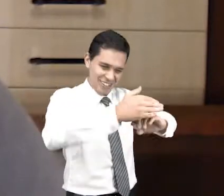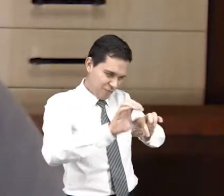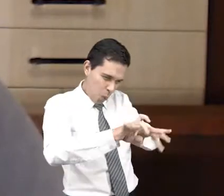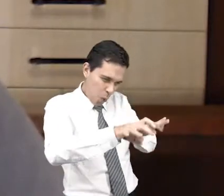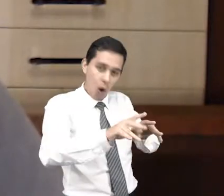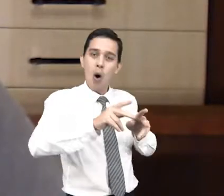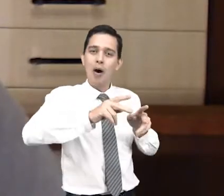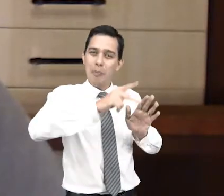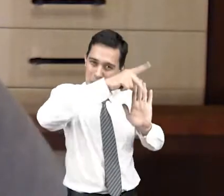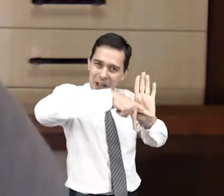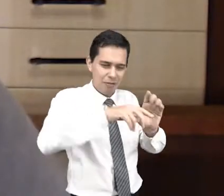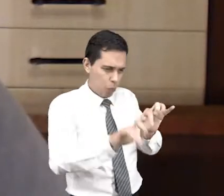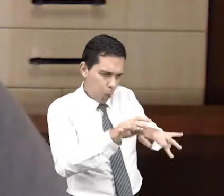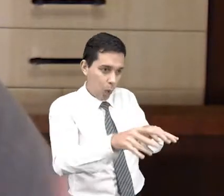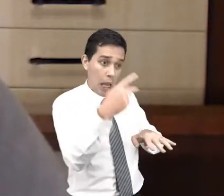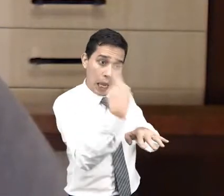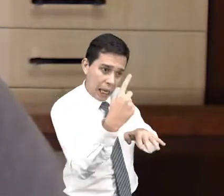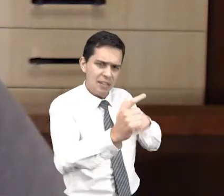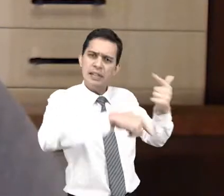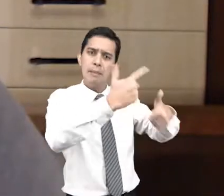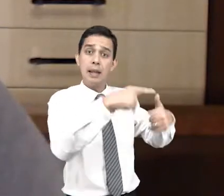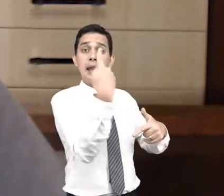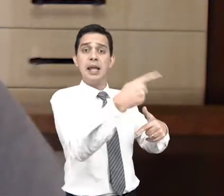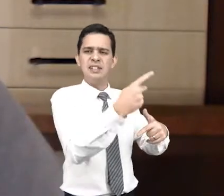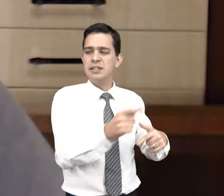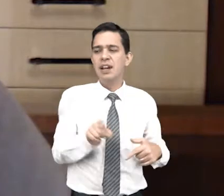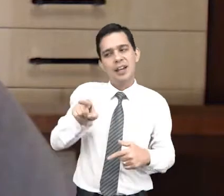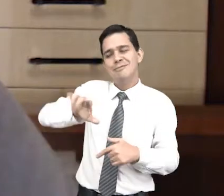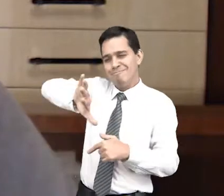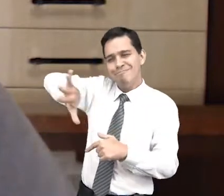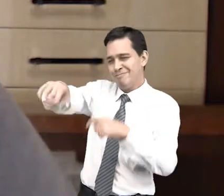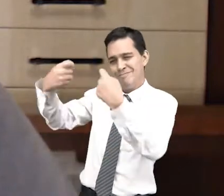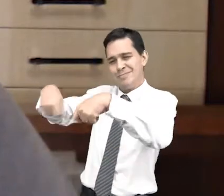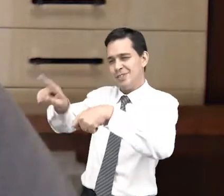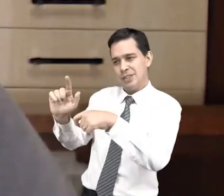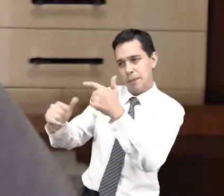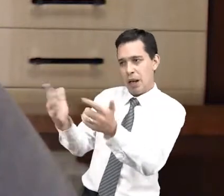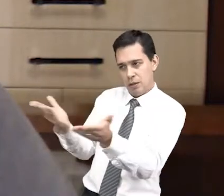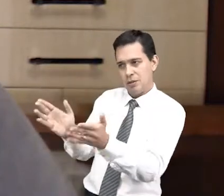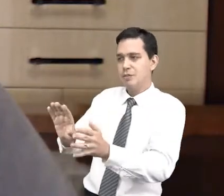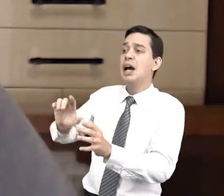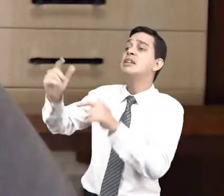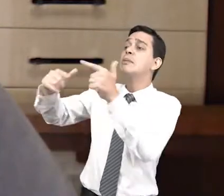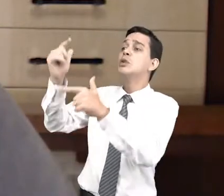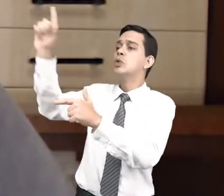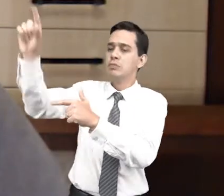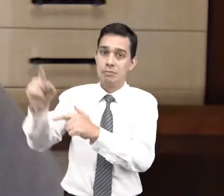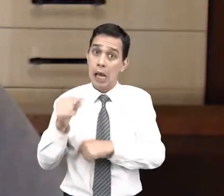a gente pudesse desonerar essas pessoas, essa atividade. O trabalho do robô é